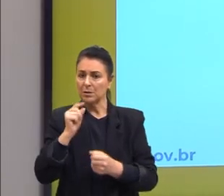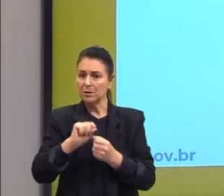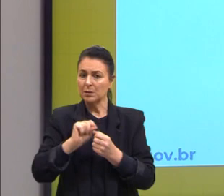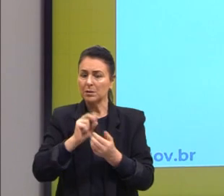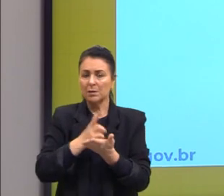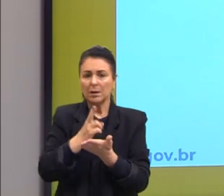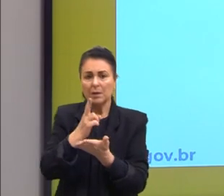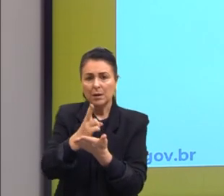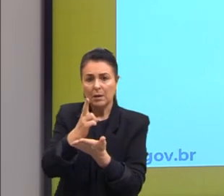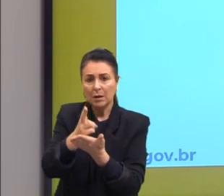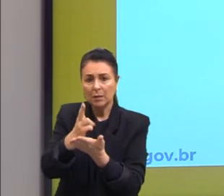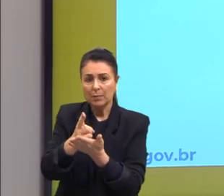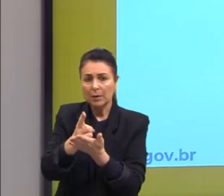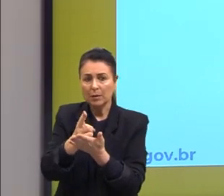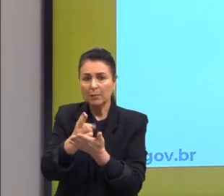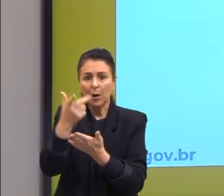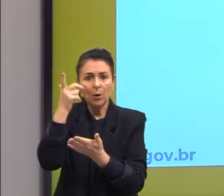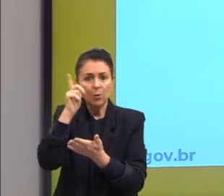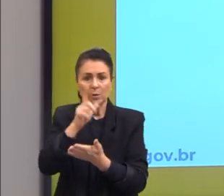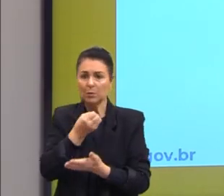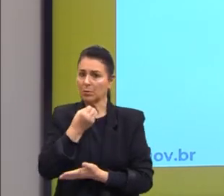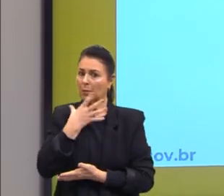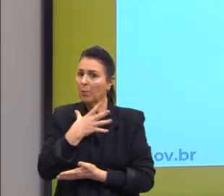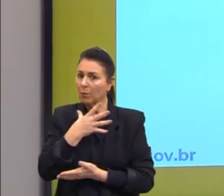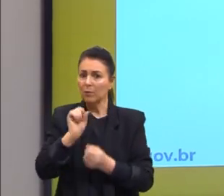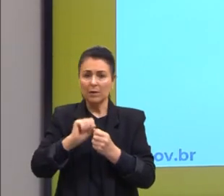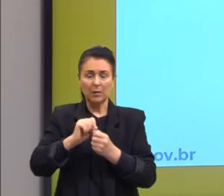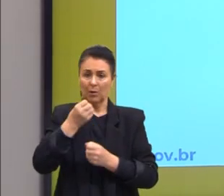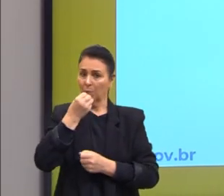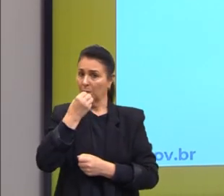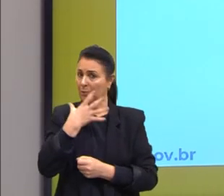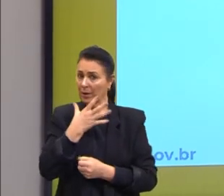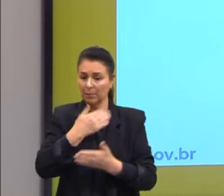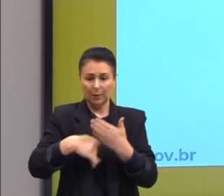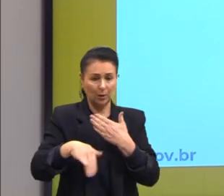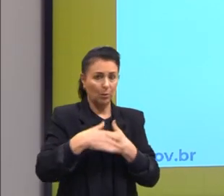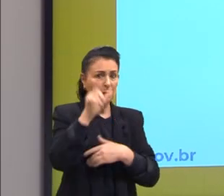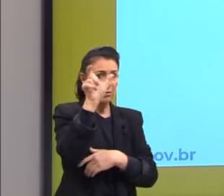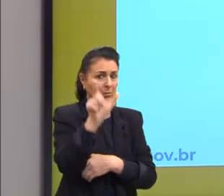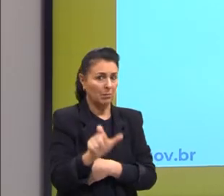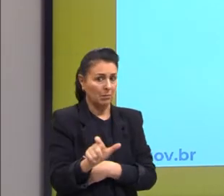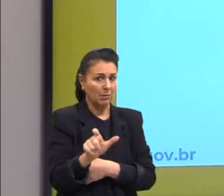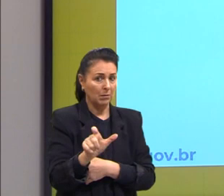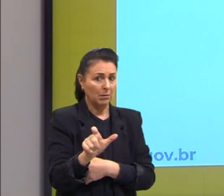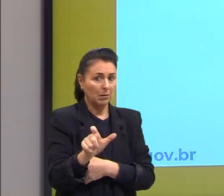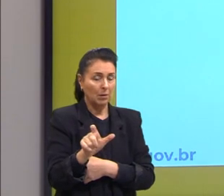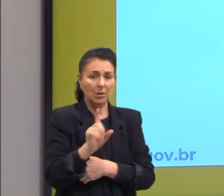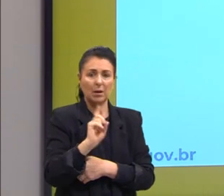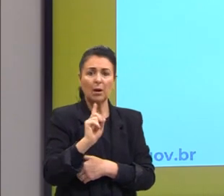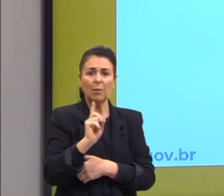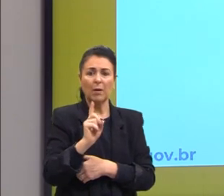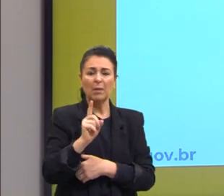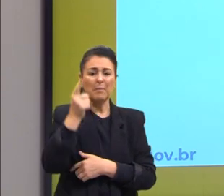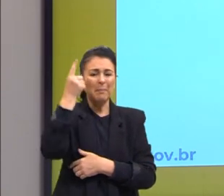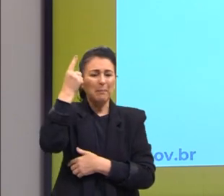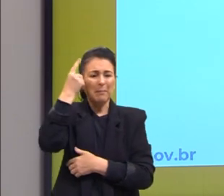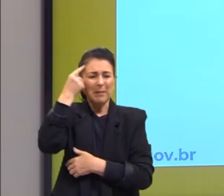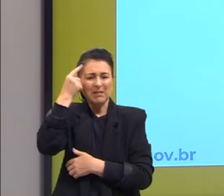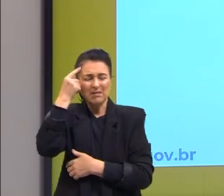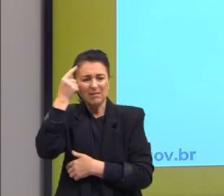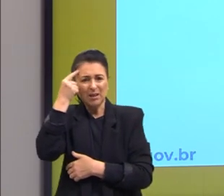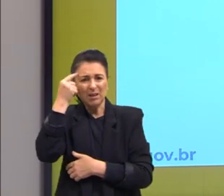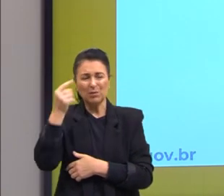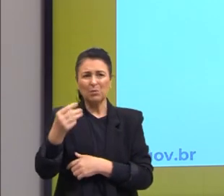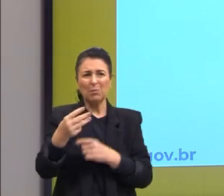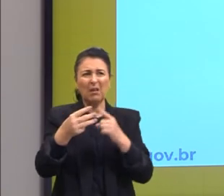e nunca como meio. Então, as nossas ações devem ser pelo fim e nunca pensando uma terceira